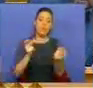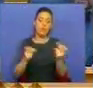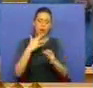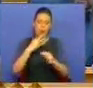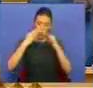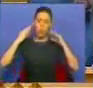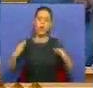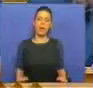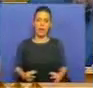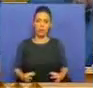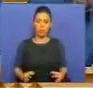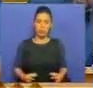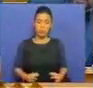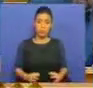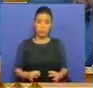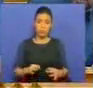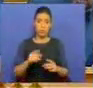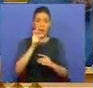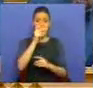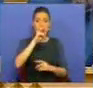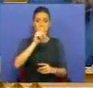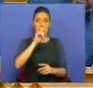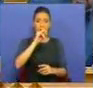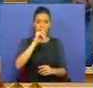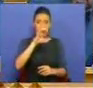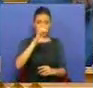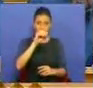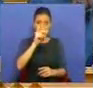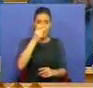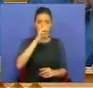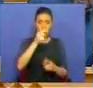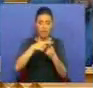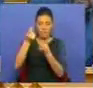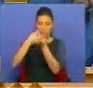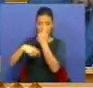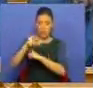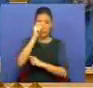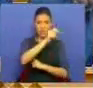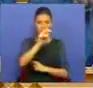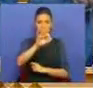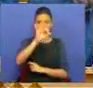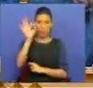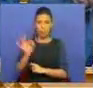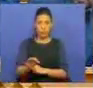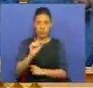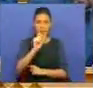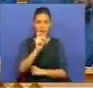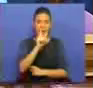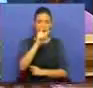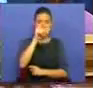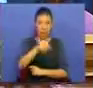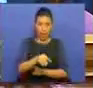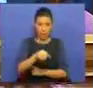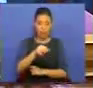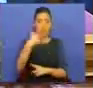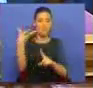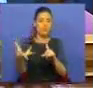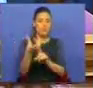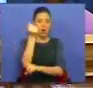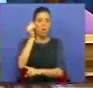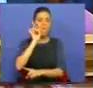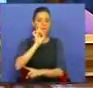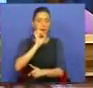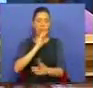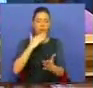concretos. Américo Amorim, a quem o Sr. vendeu 33% da Galp, conseguiu uma